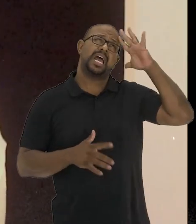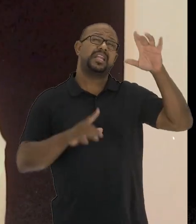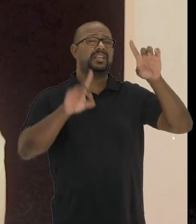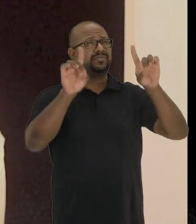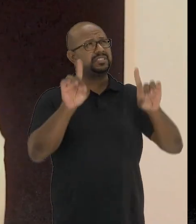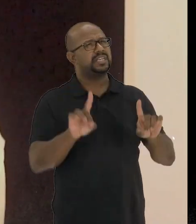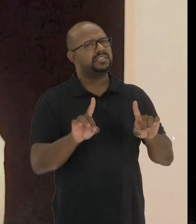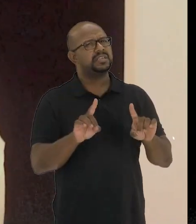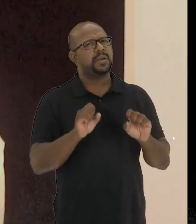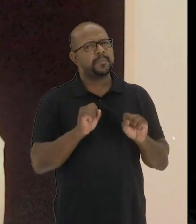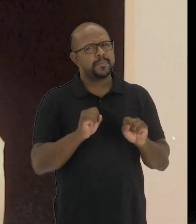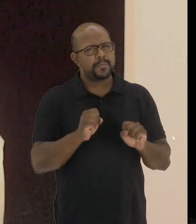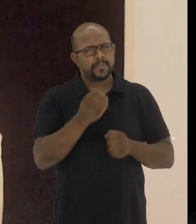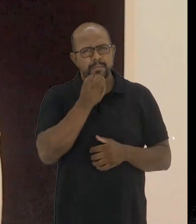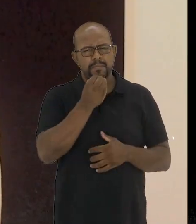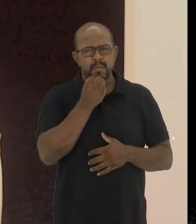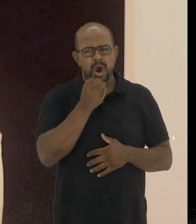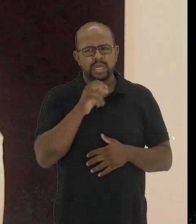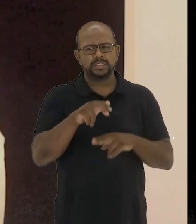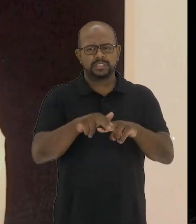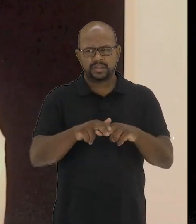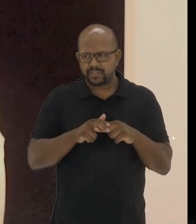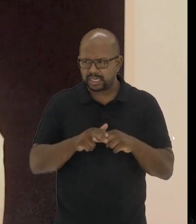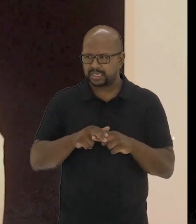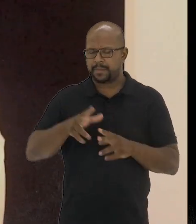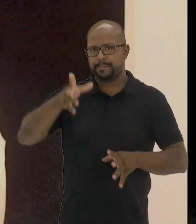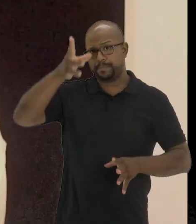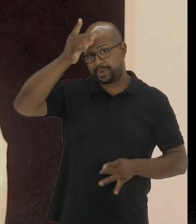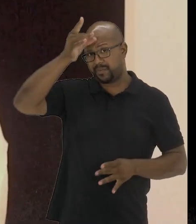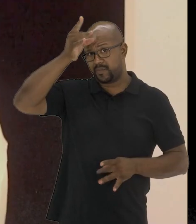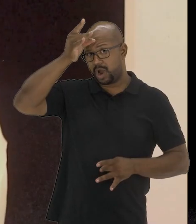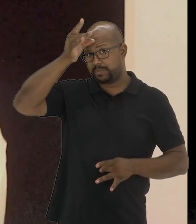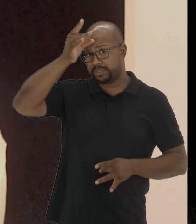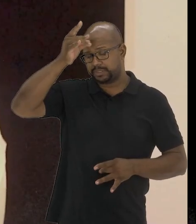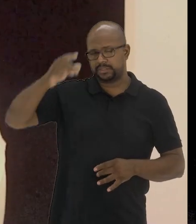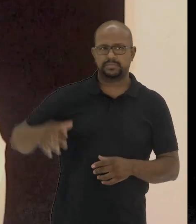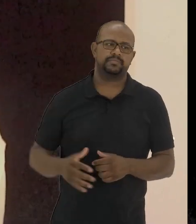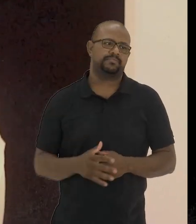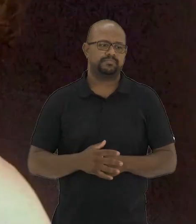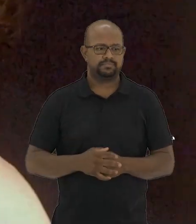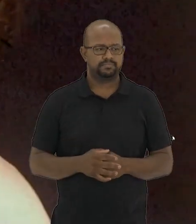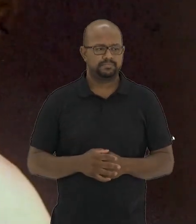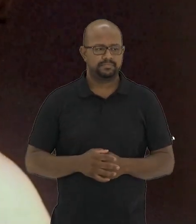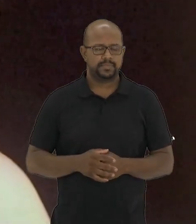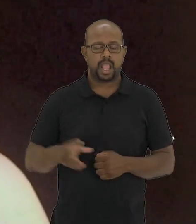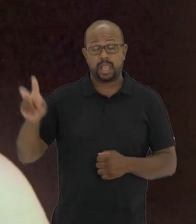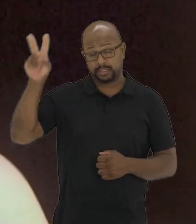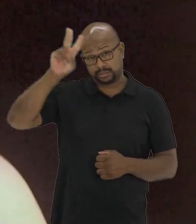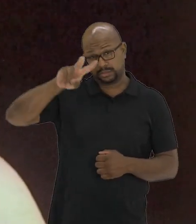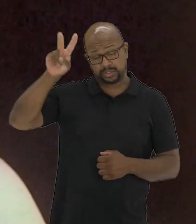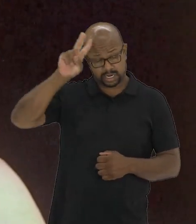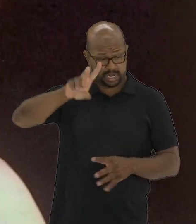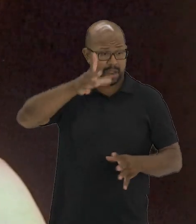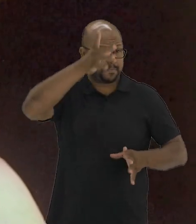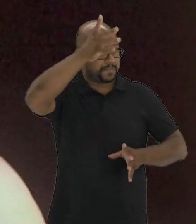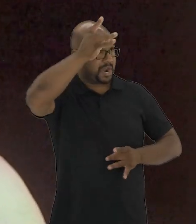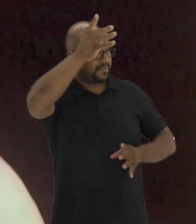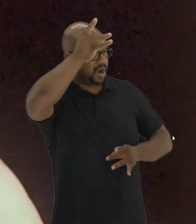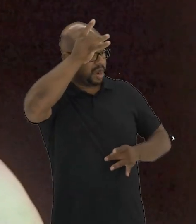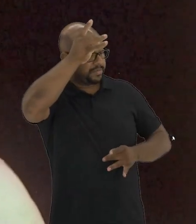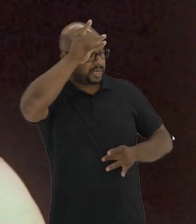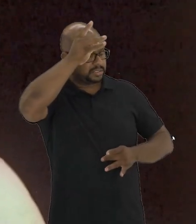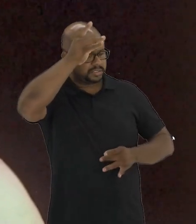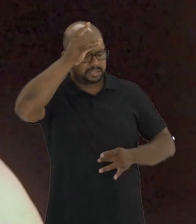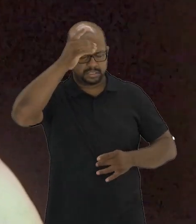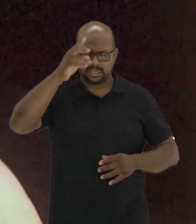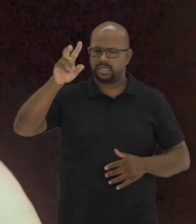Pensar deficiência pode ser possível através da performance? A história da performance se